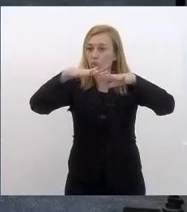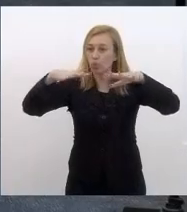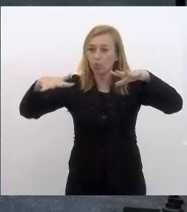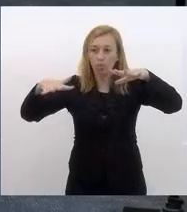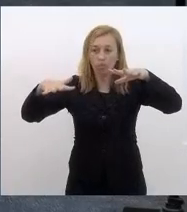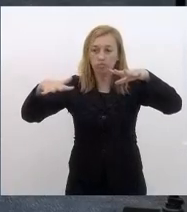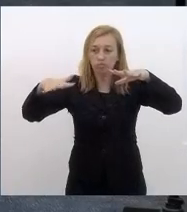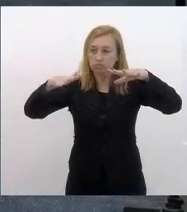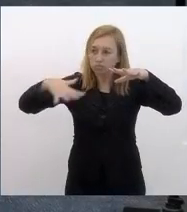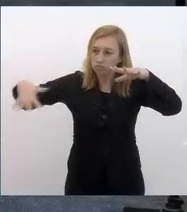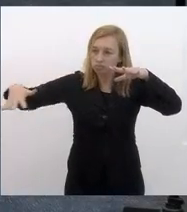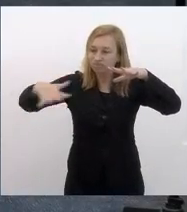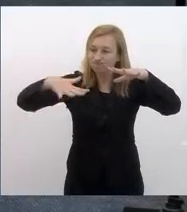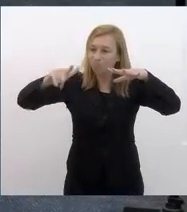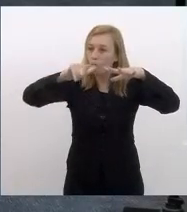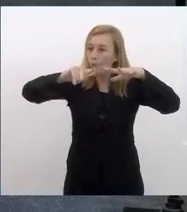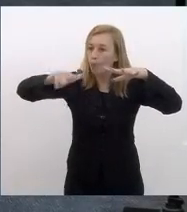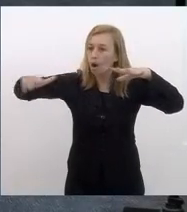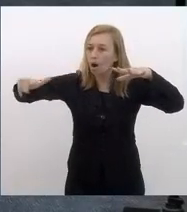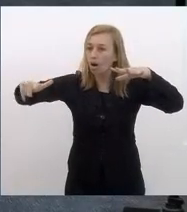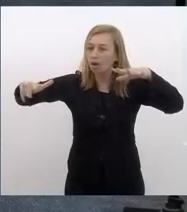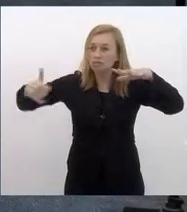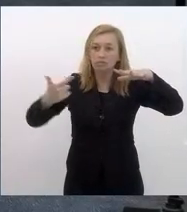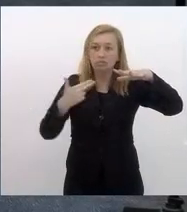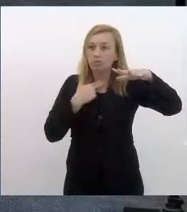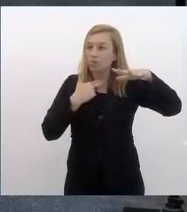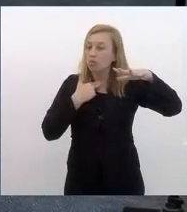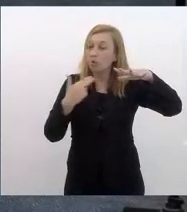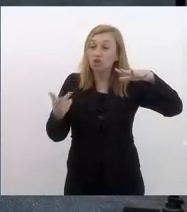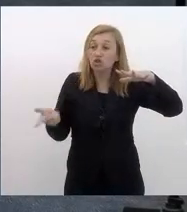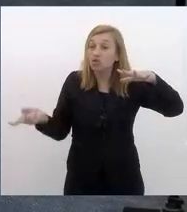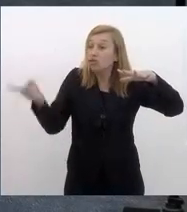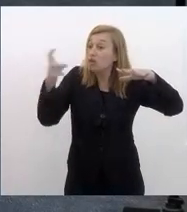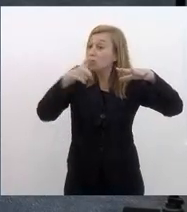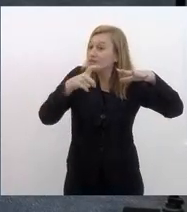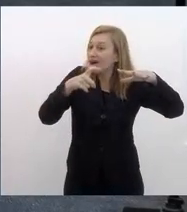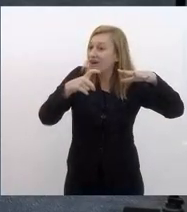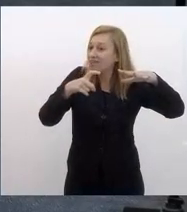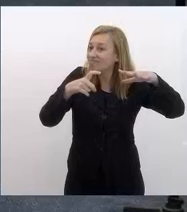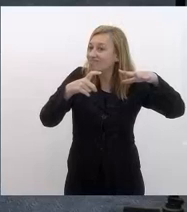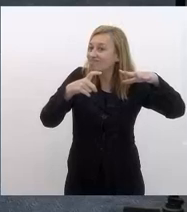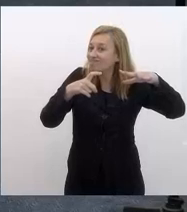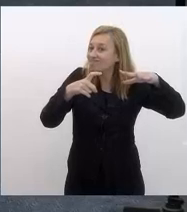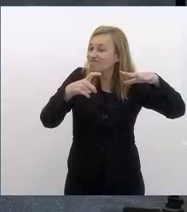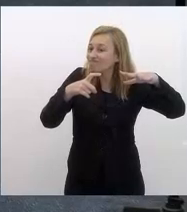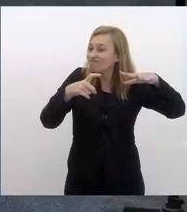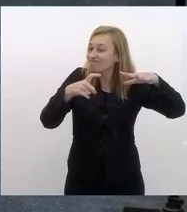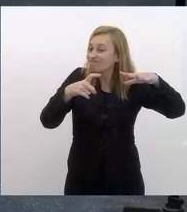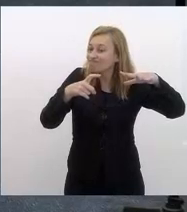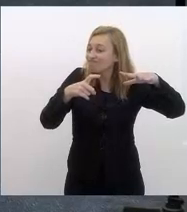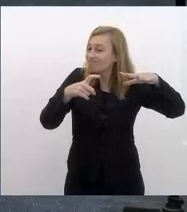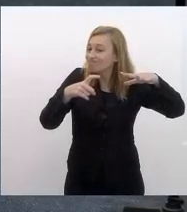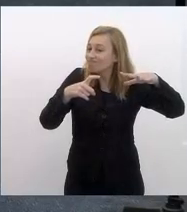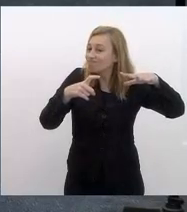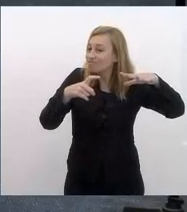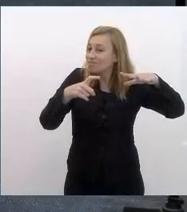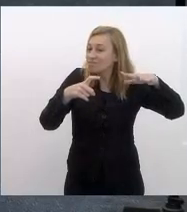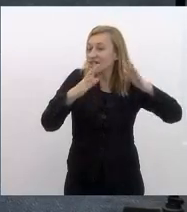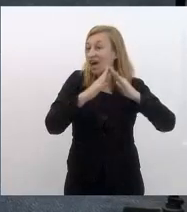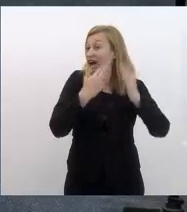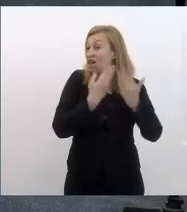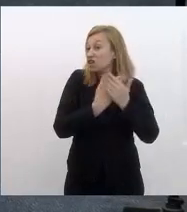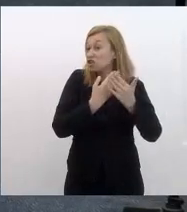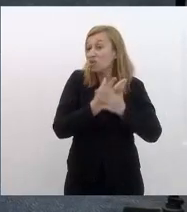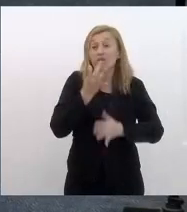parte da escola então a escola não pôde sequer retomar as atividades remotas em mais da metade da escola e provavelmente